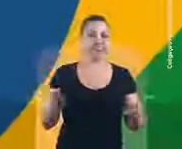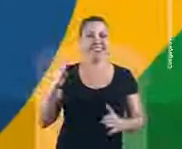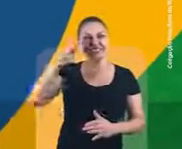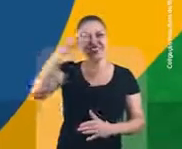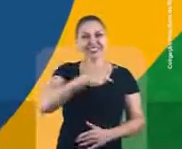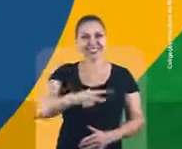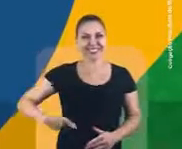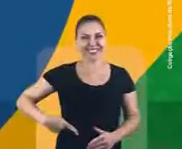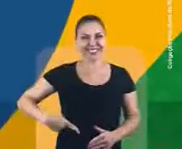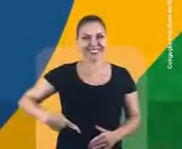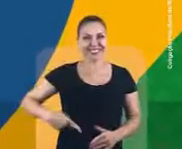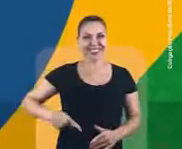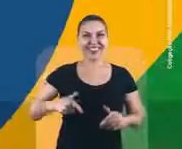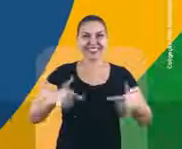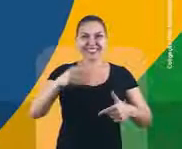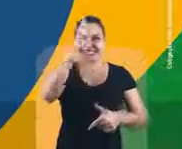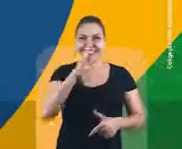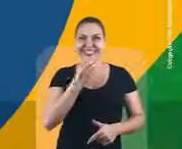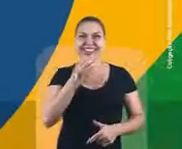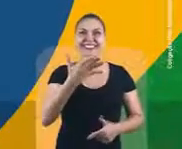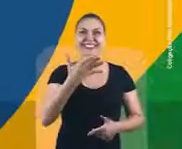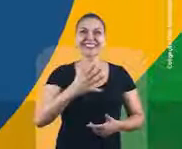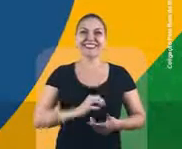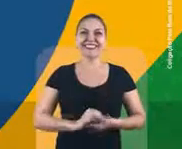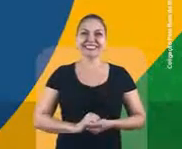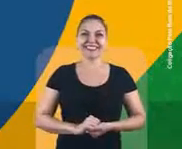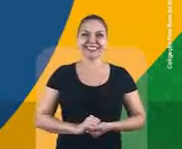Bolsonaro presidente. Pelo bem do Brasil.